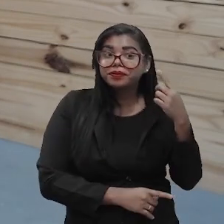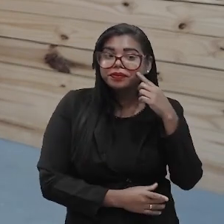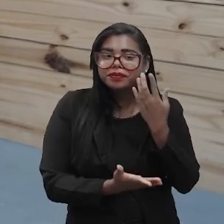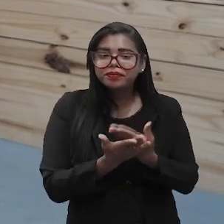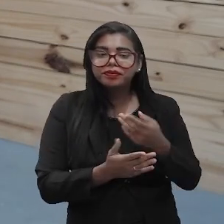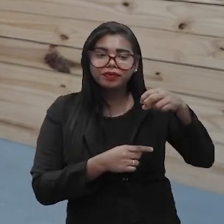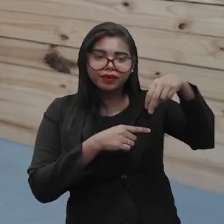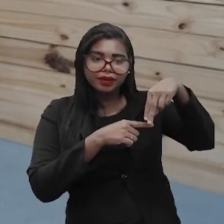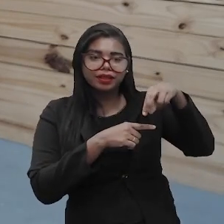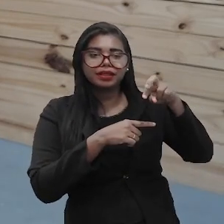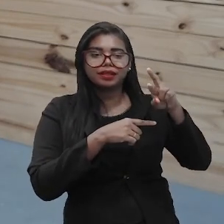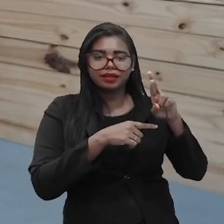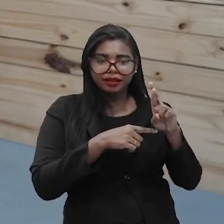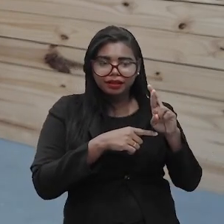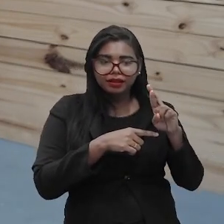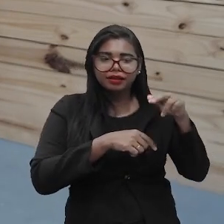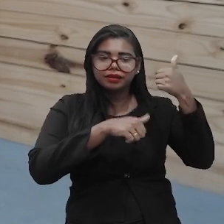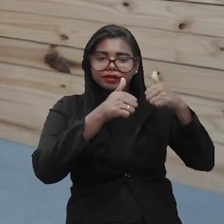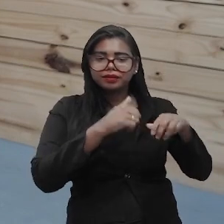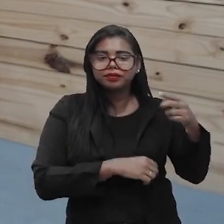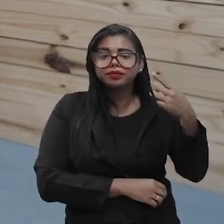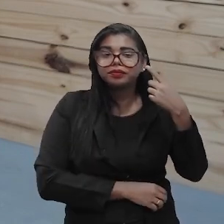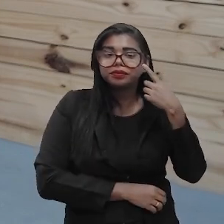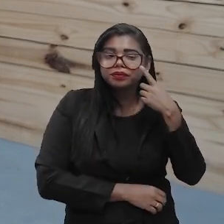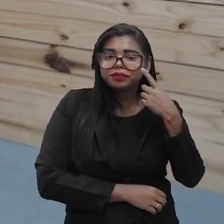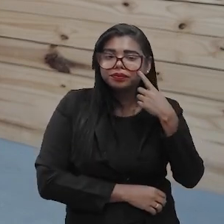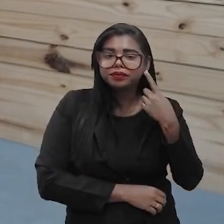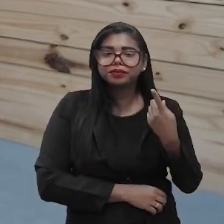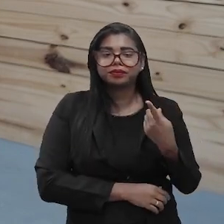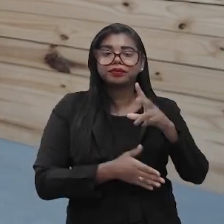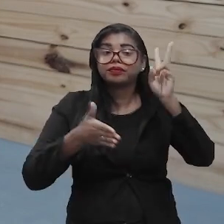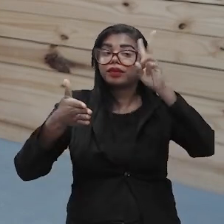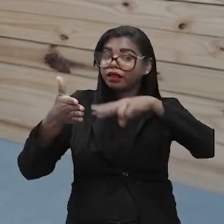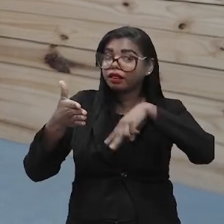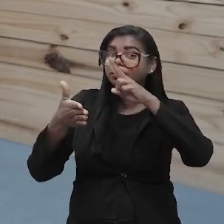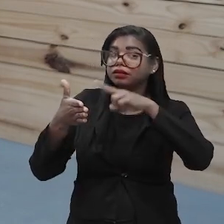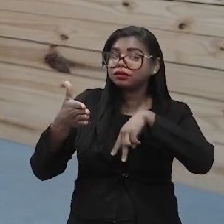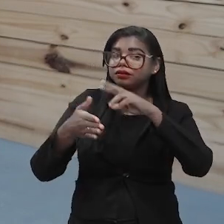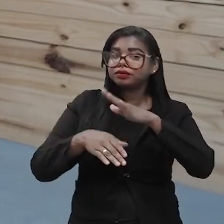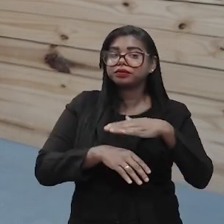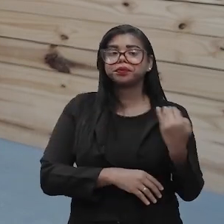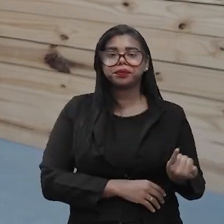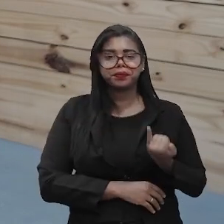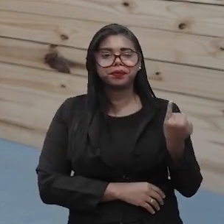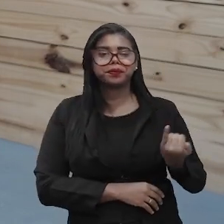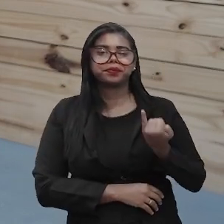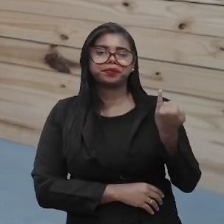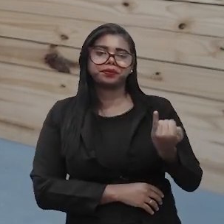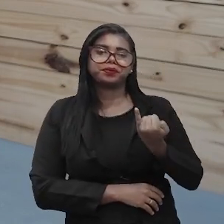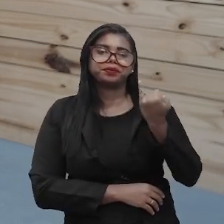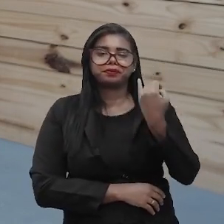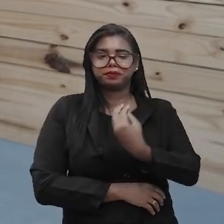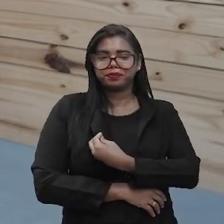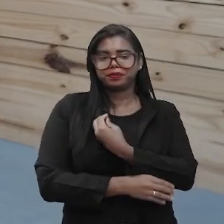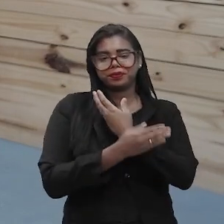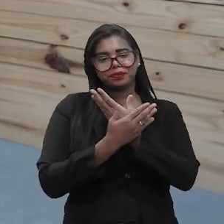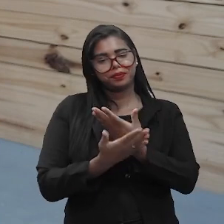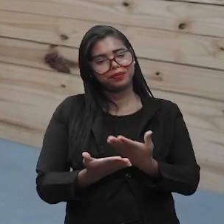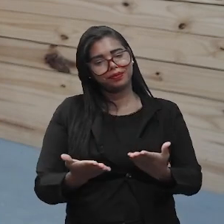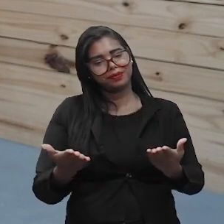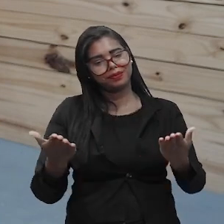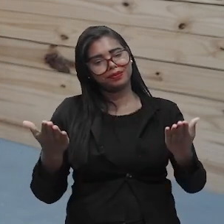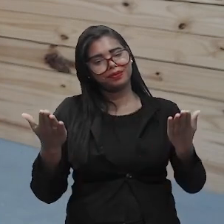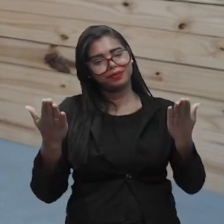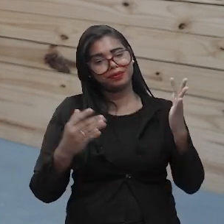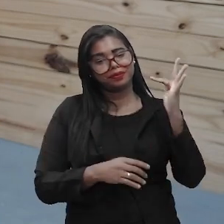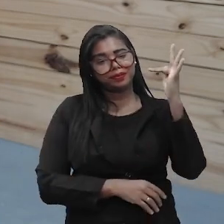NR, vejam a NR, deem uma paradinha e leiam, que é muito importante para a vida de vocês, como